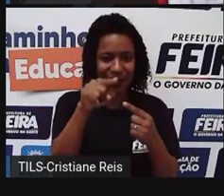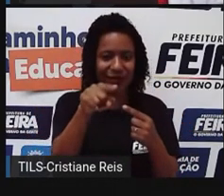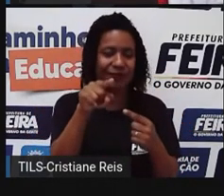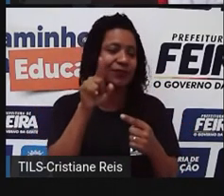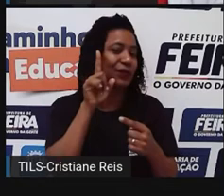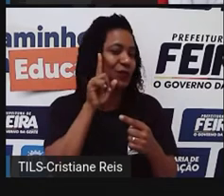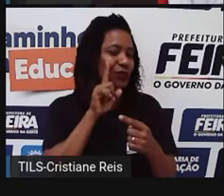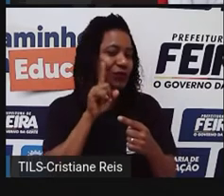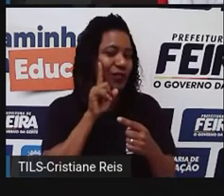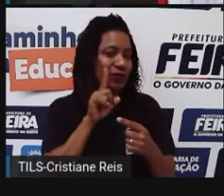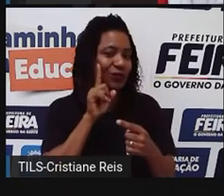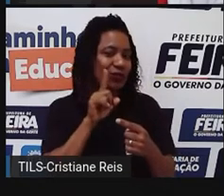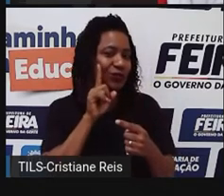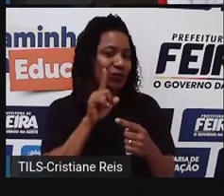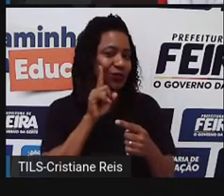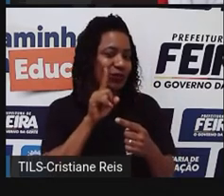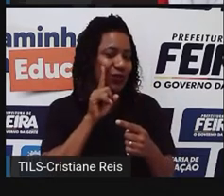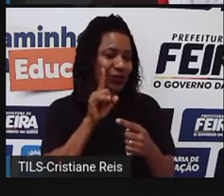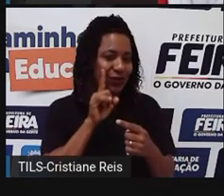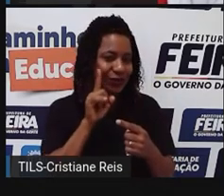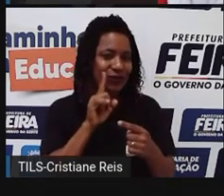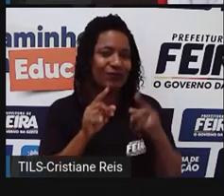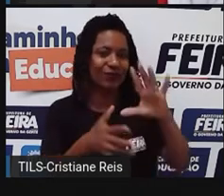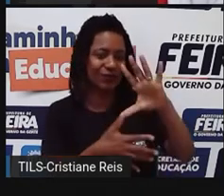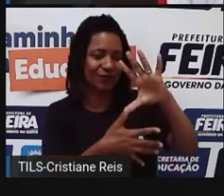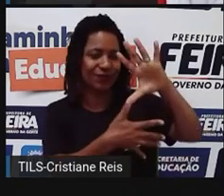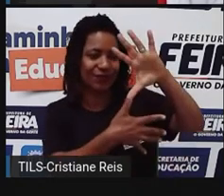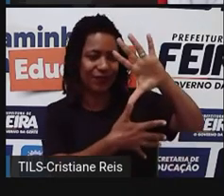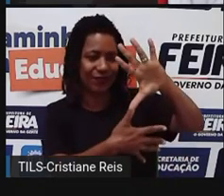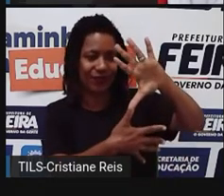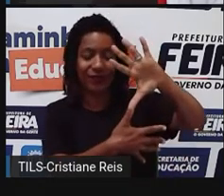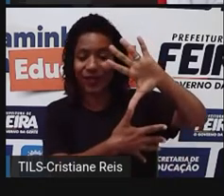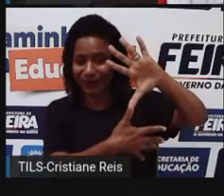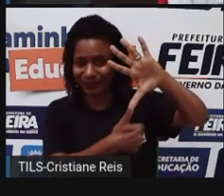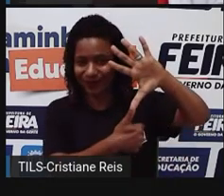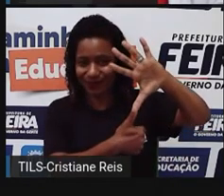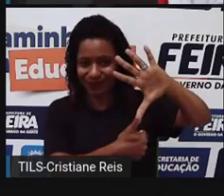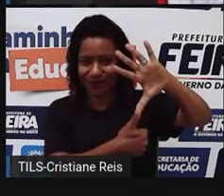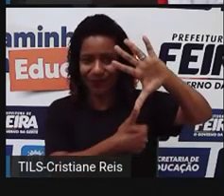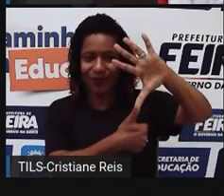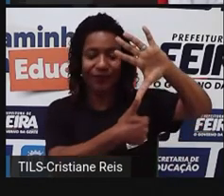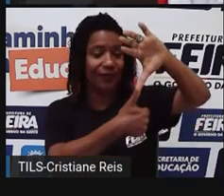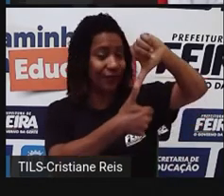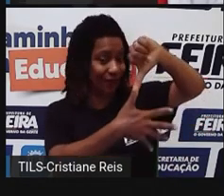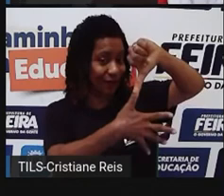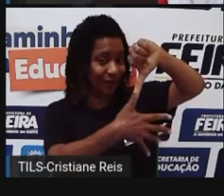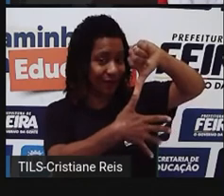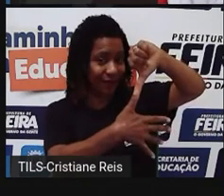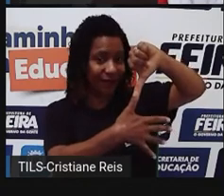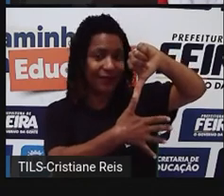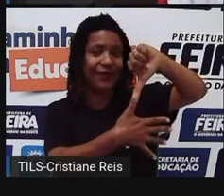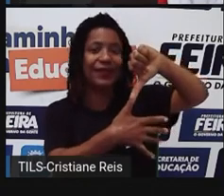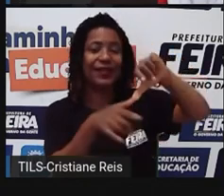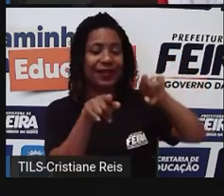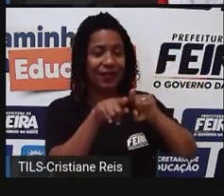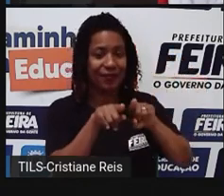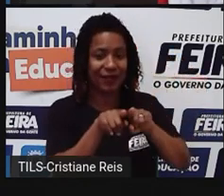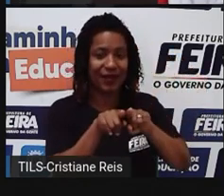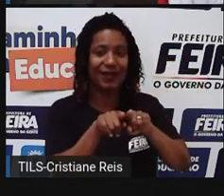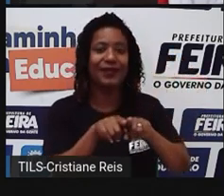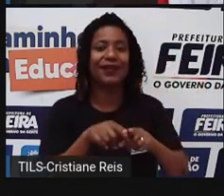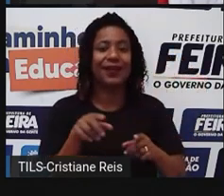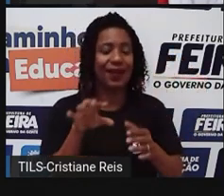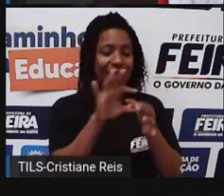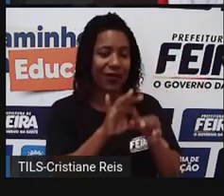olha toda essa partezinha aqui, né, laranja, a influência dos Estados Unidos, a influência da União Europeia, e